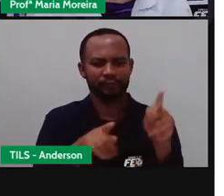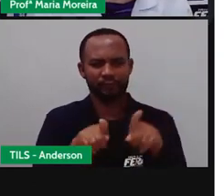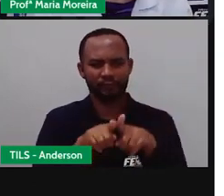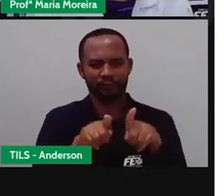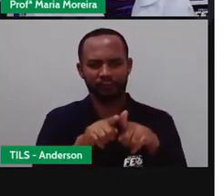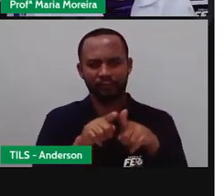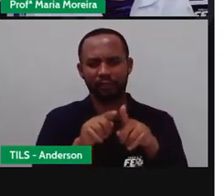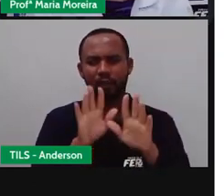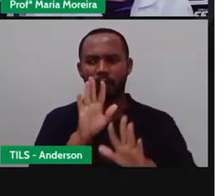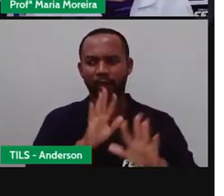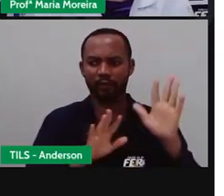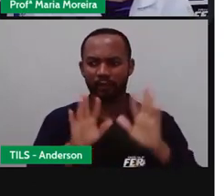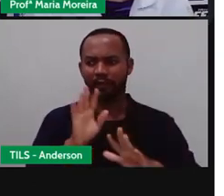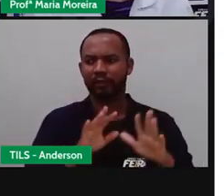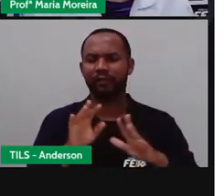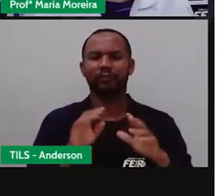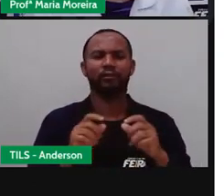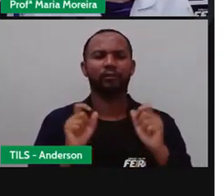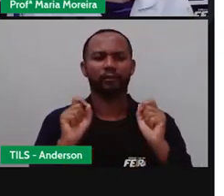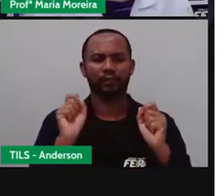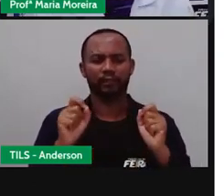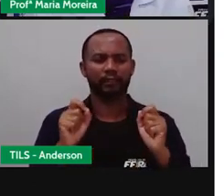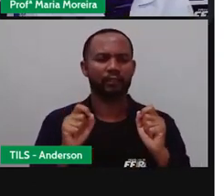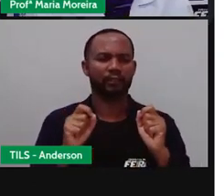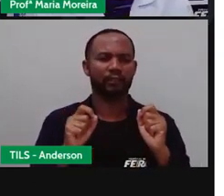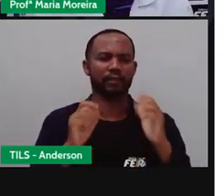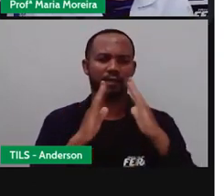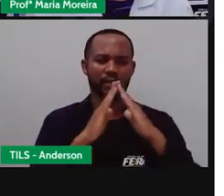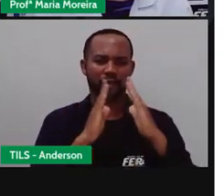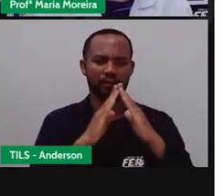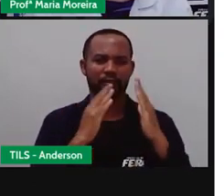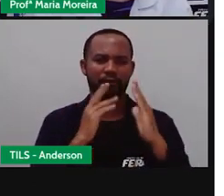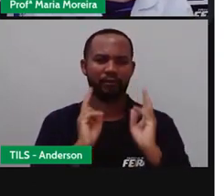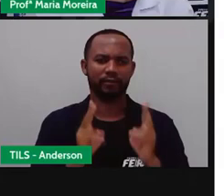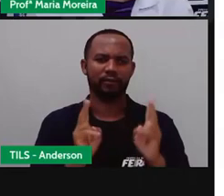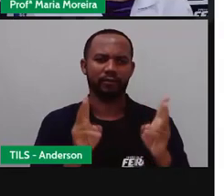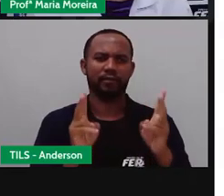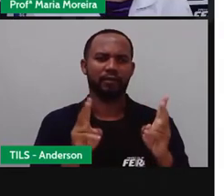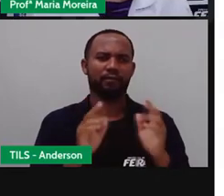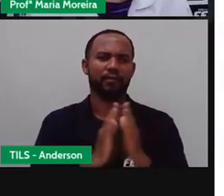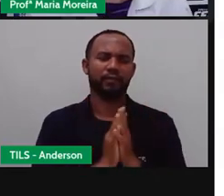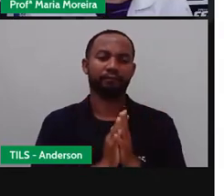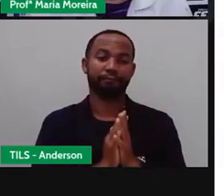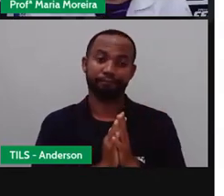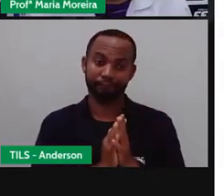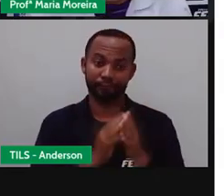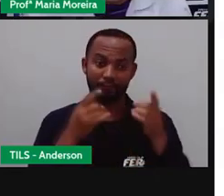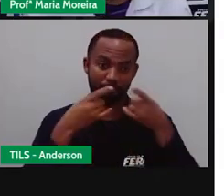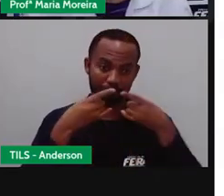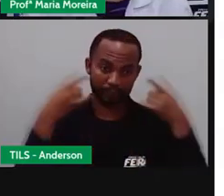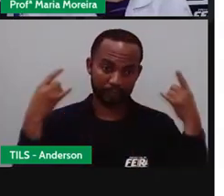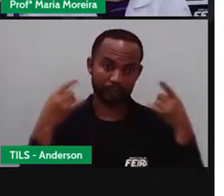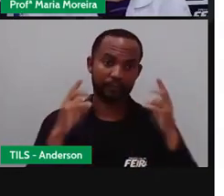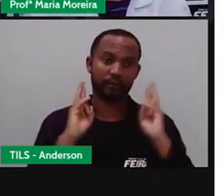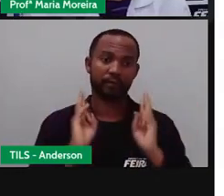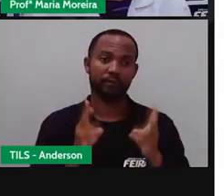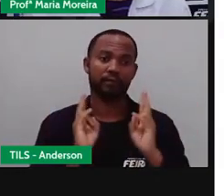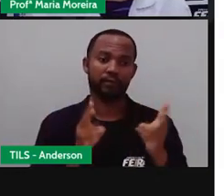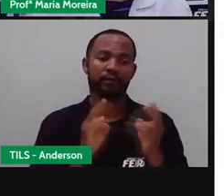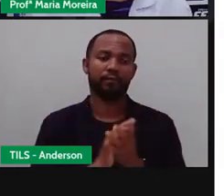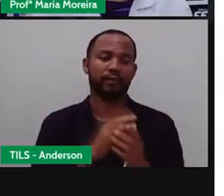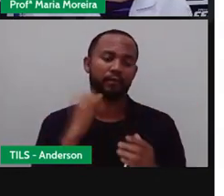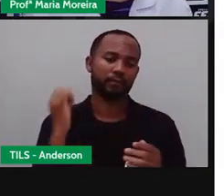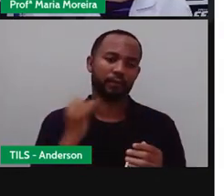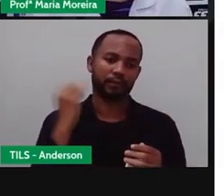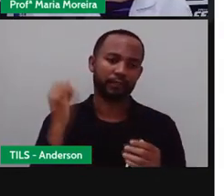protejam Pratiquem O isolamento Social O distanciamento Social Se possível For Tá? Mas